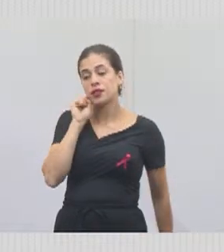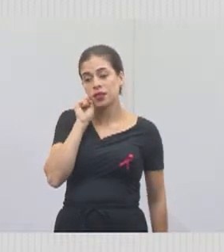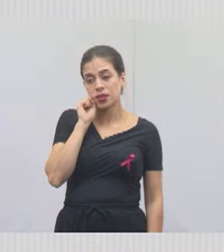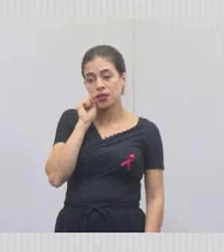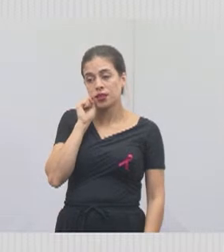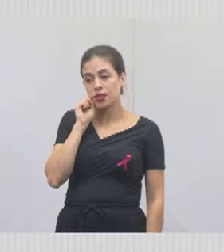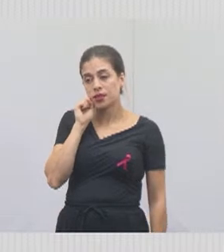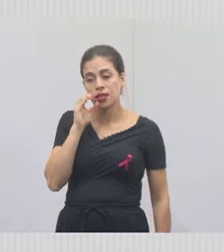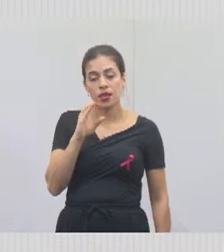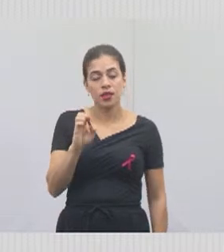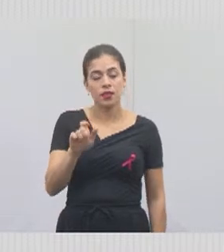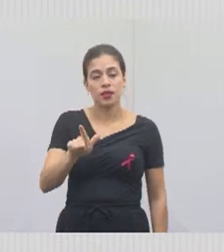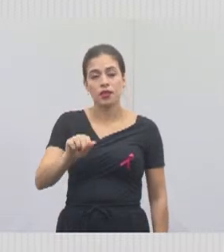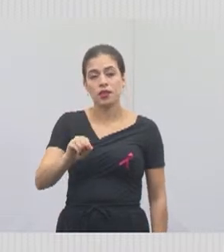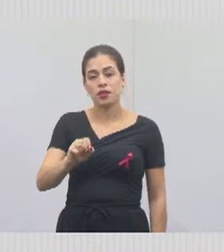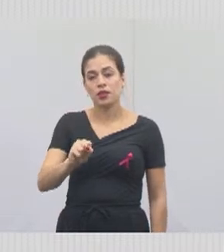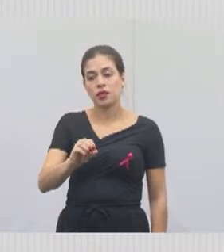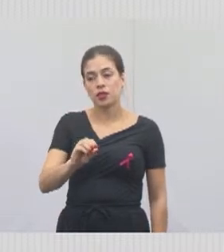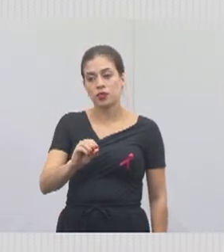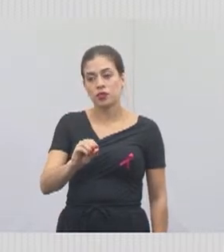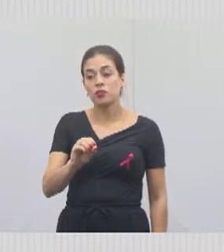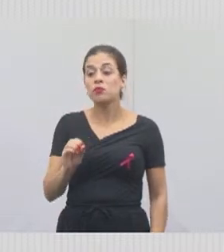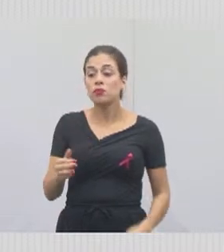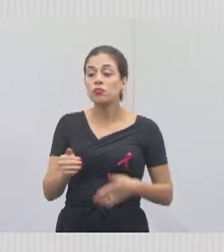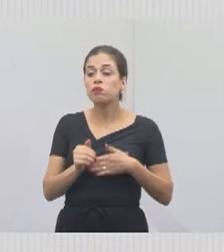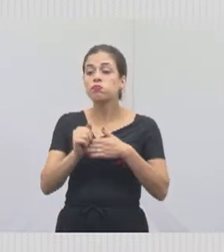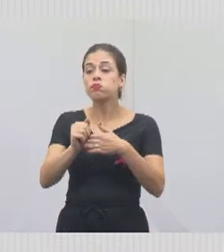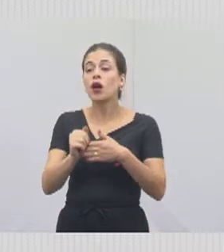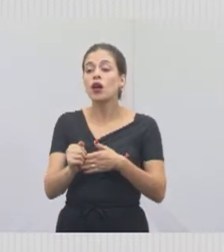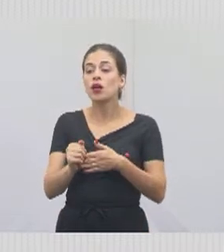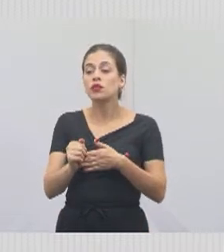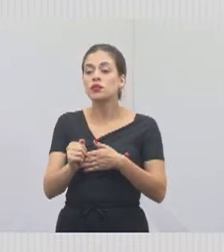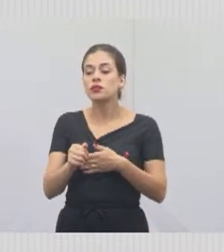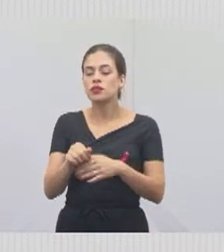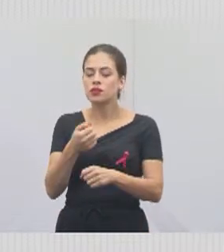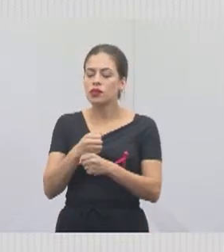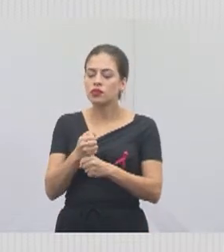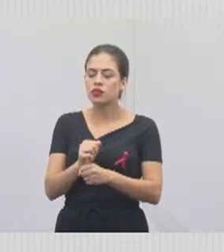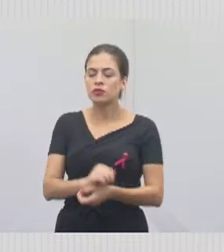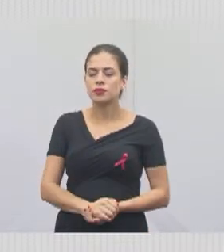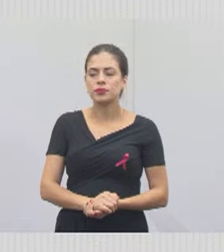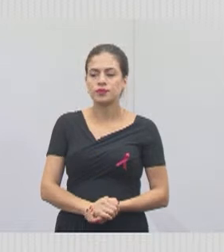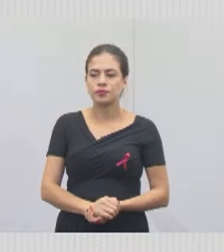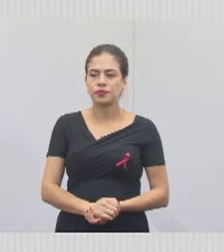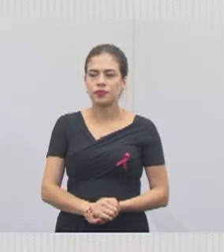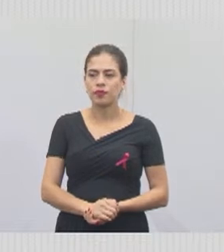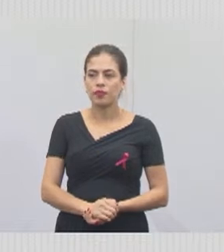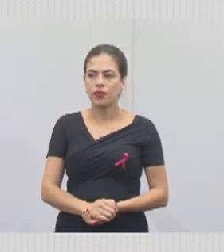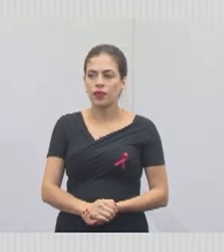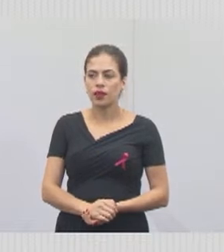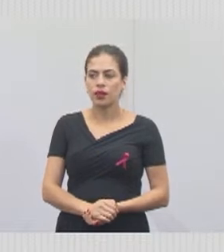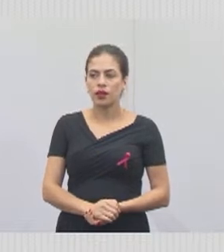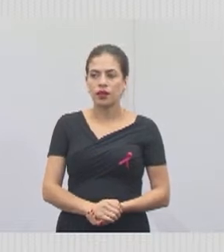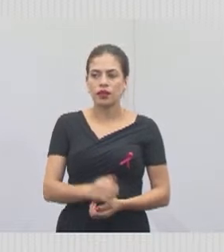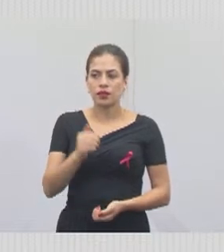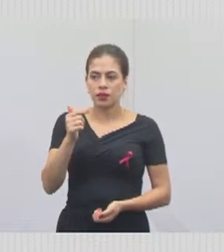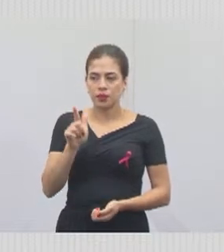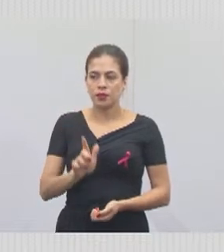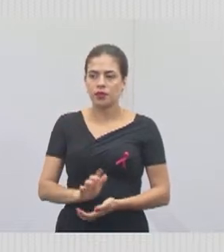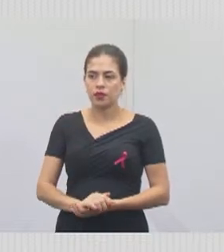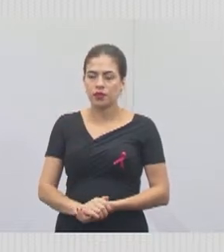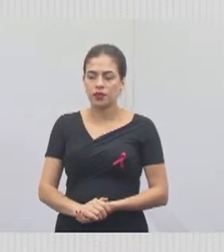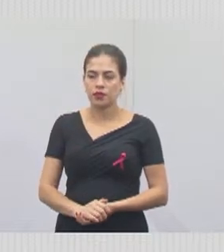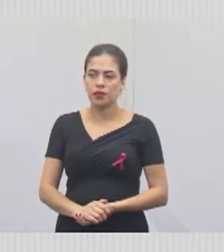parabéns, Celso, por estar à frente dessas obras, no caso. Bom, o próximo slide.